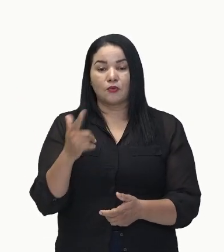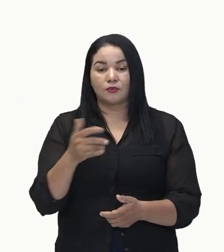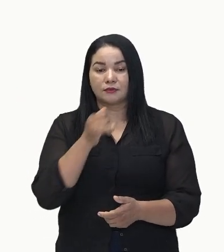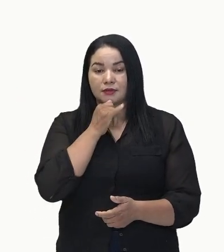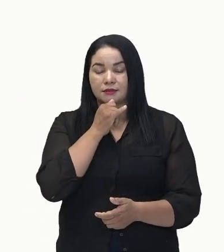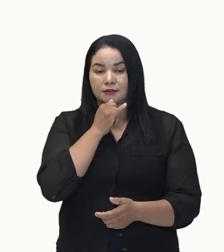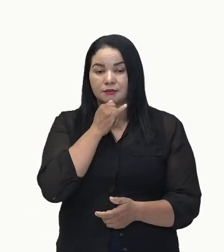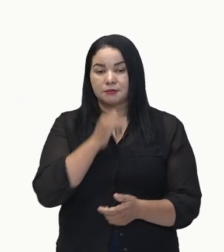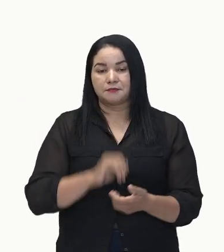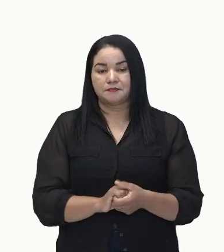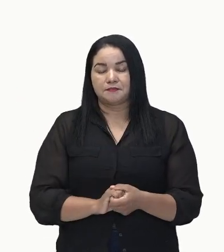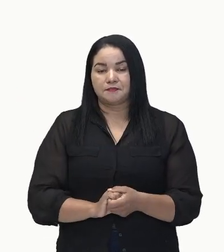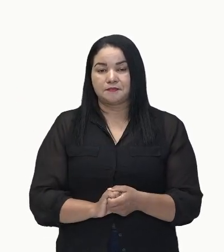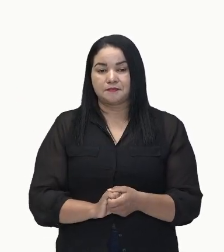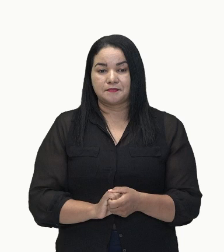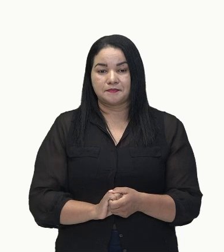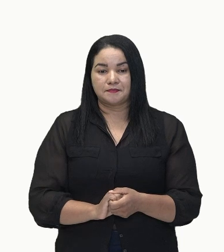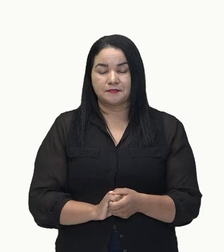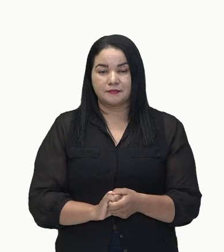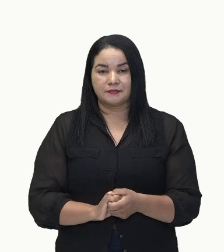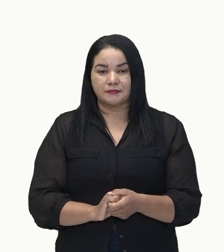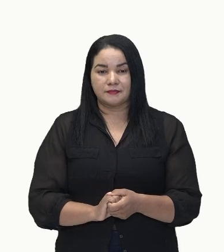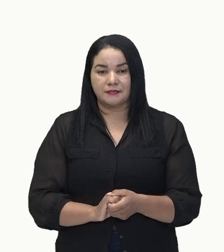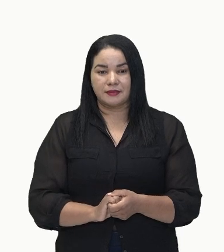nós trouxemos aqui pra você. Olha só.